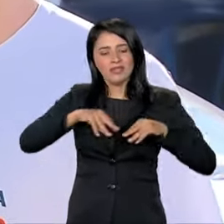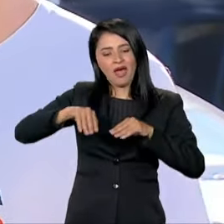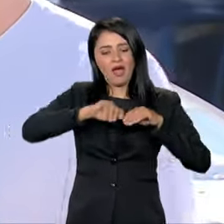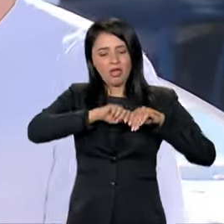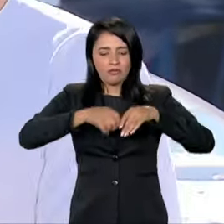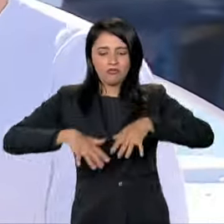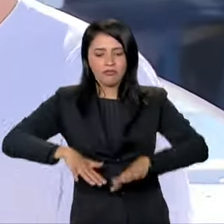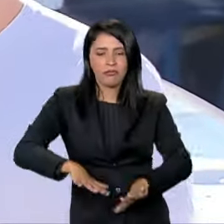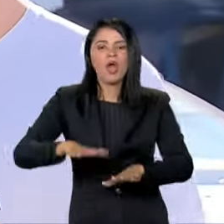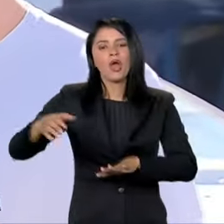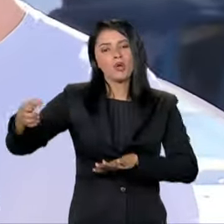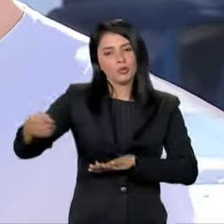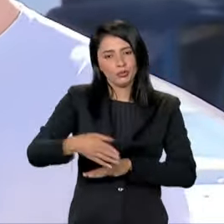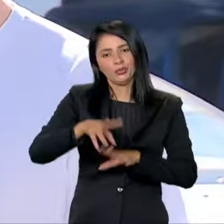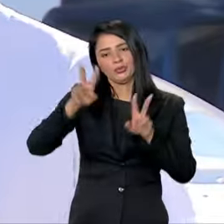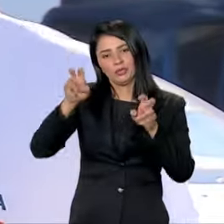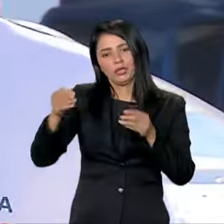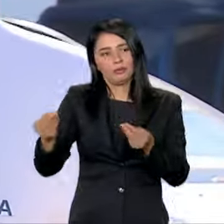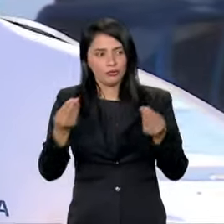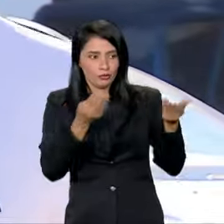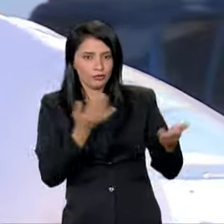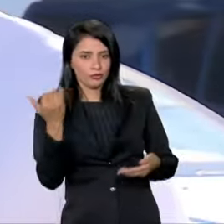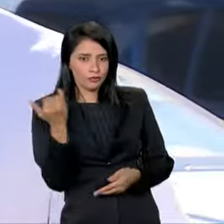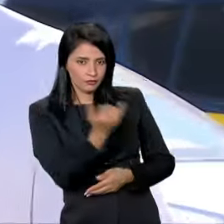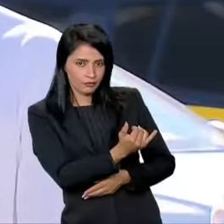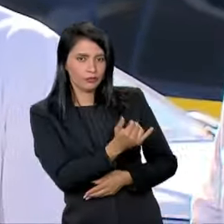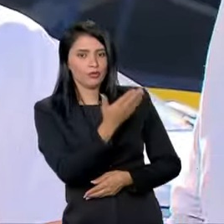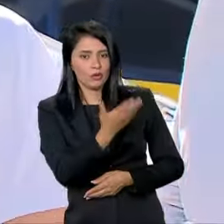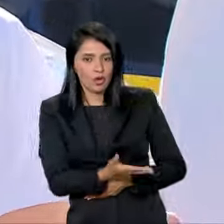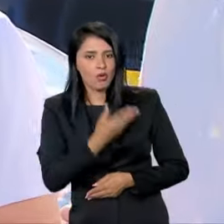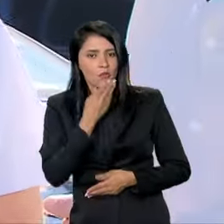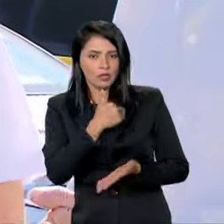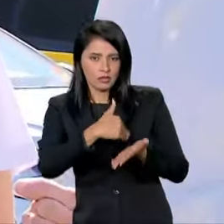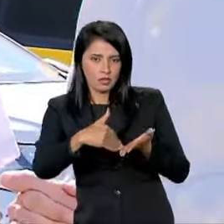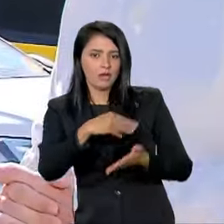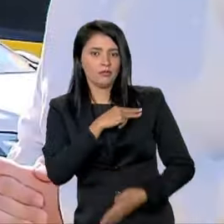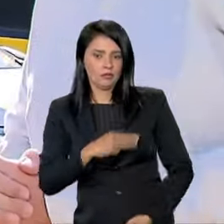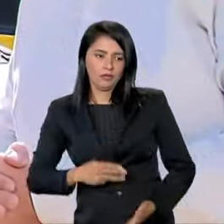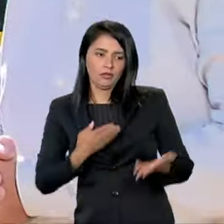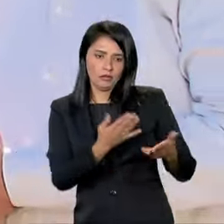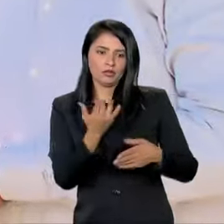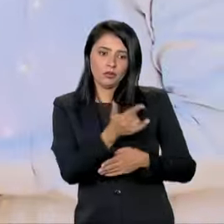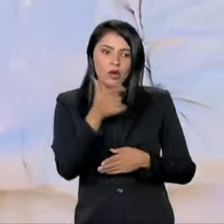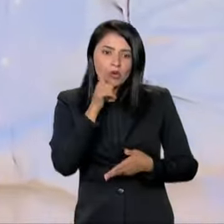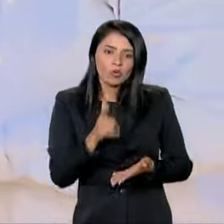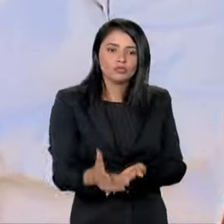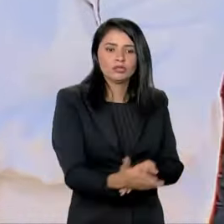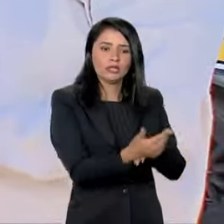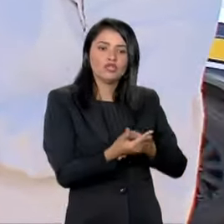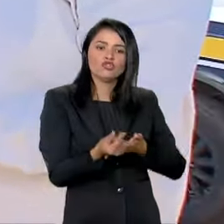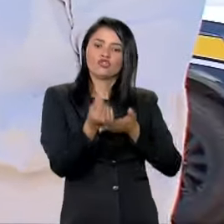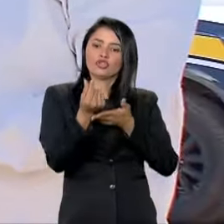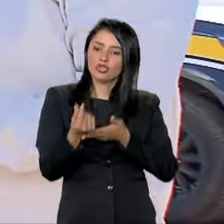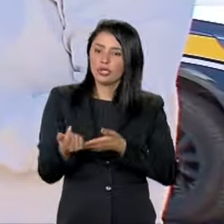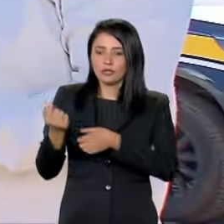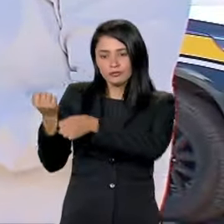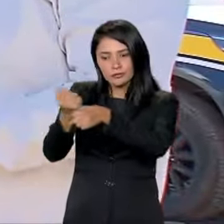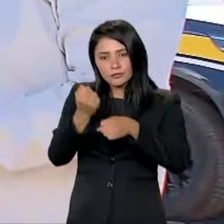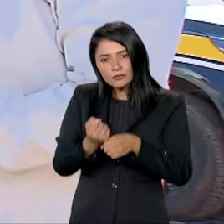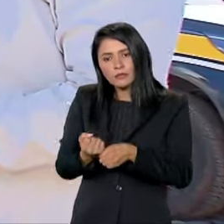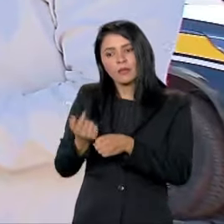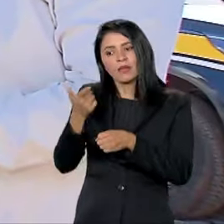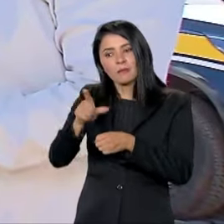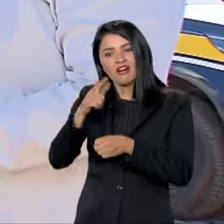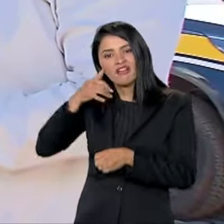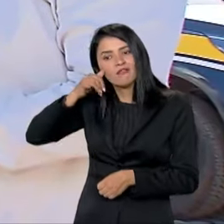É uma nova pauta também que nós trouxemos ao secretário, trouxemos ao ministro, a fim de captar recursos para viabilizar primeiro obras e ações de